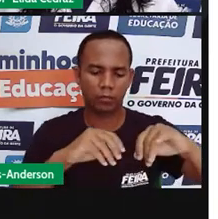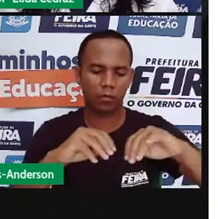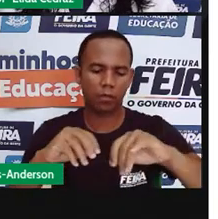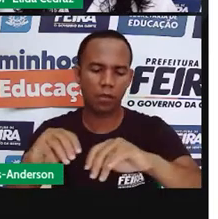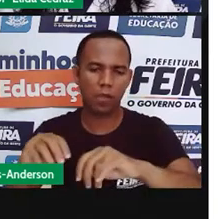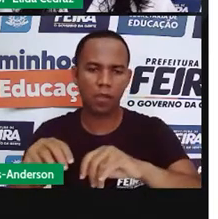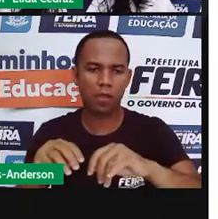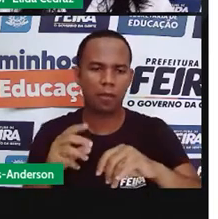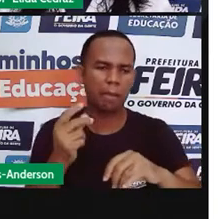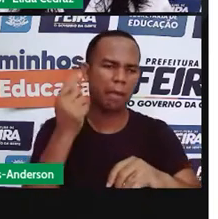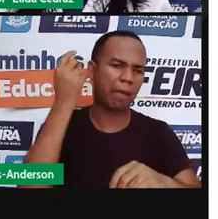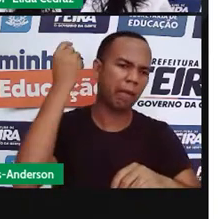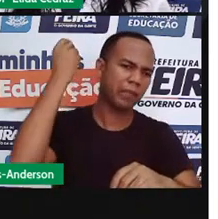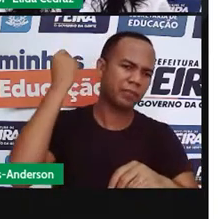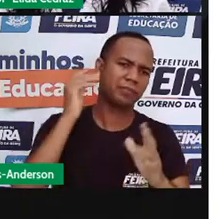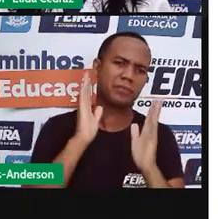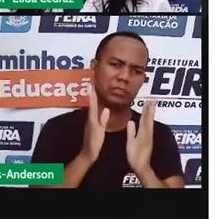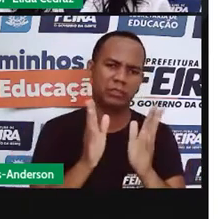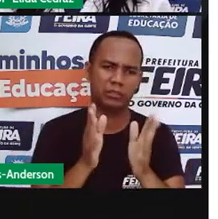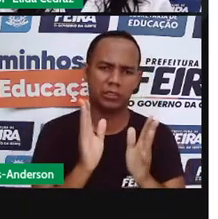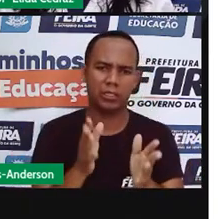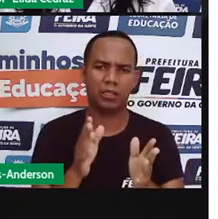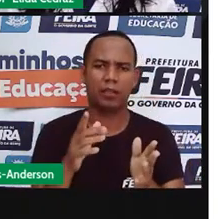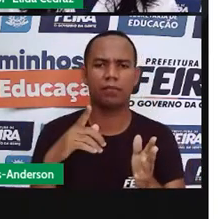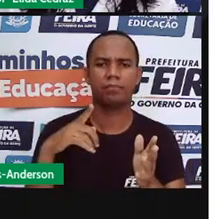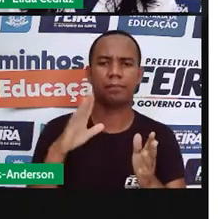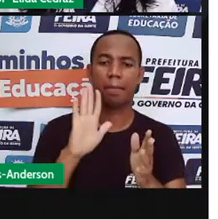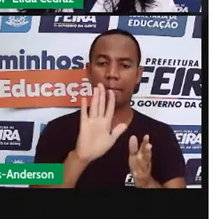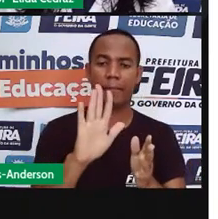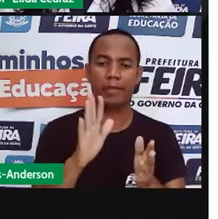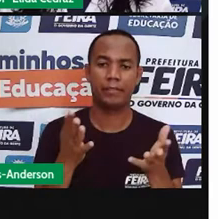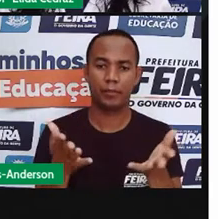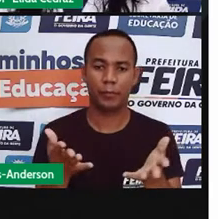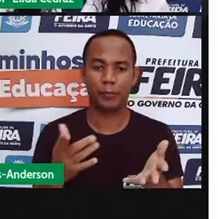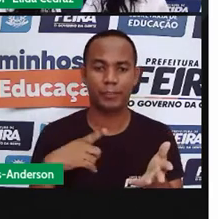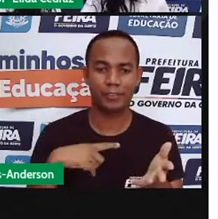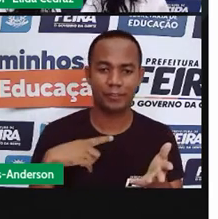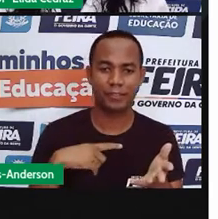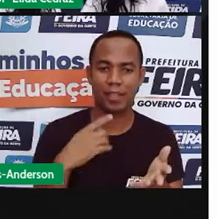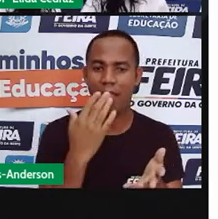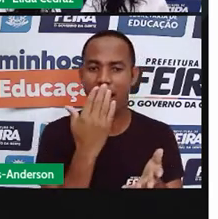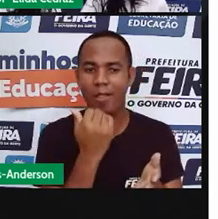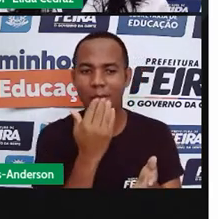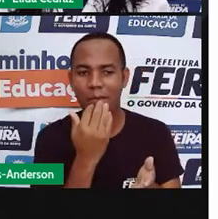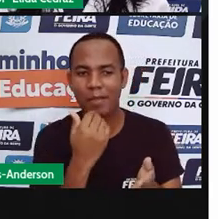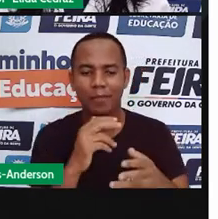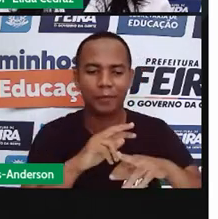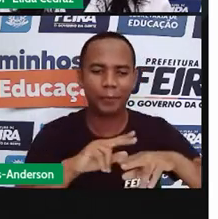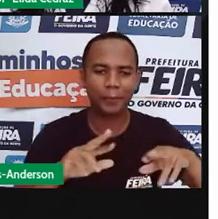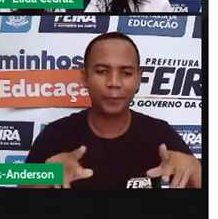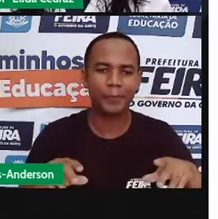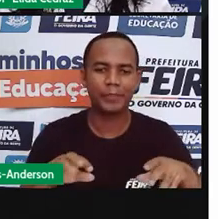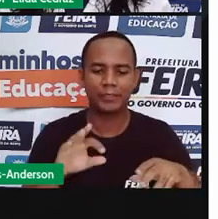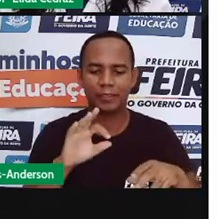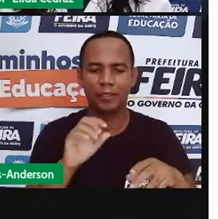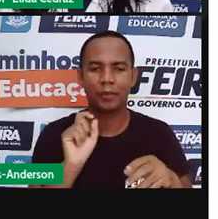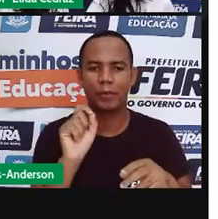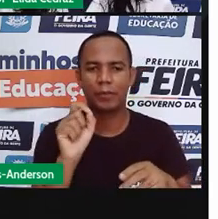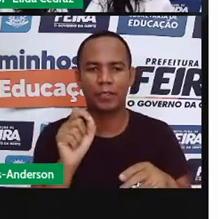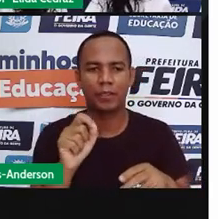milenar, obtém-se alimentos e a matéria-prima para a produção